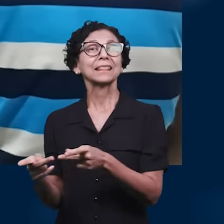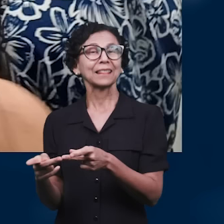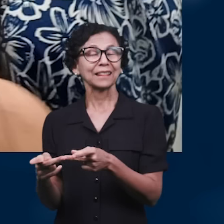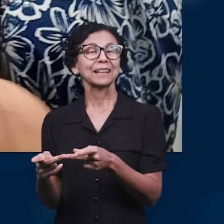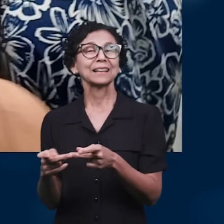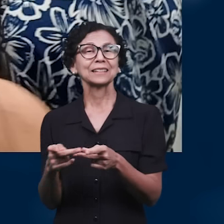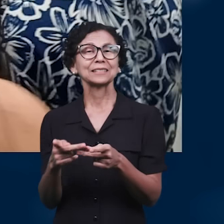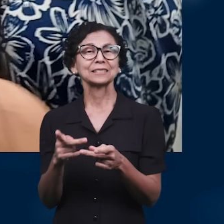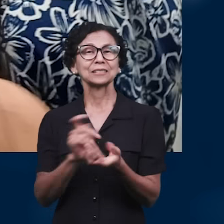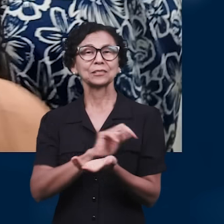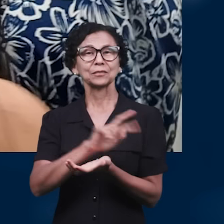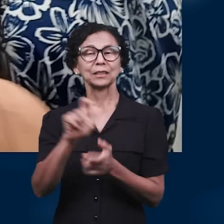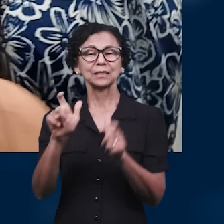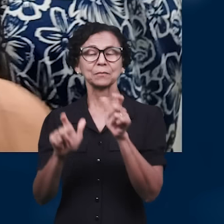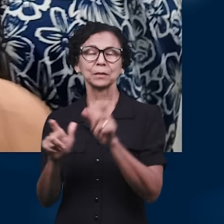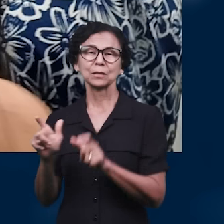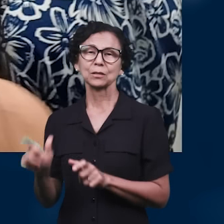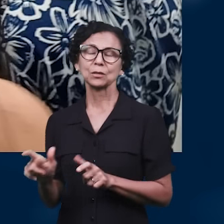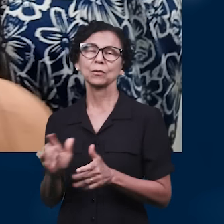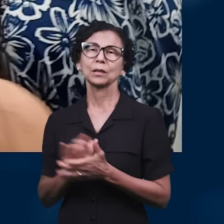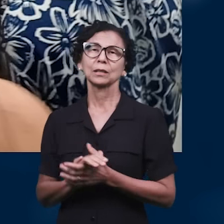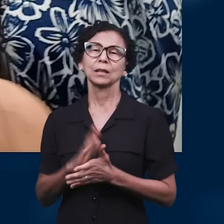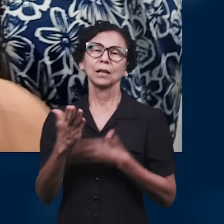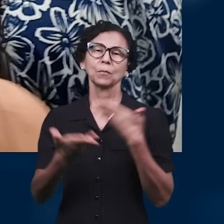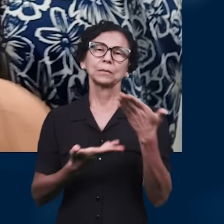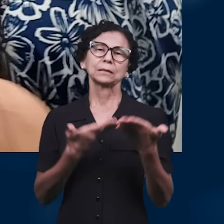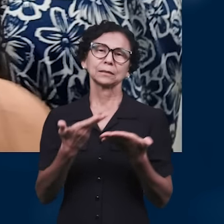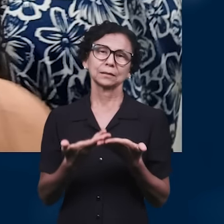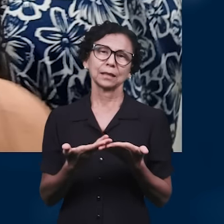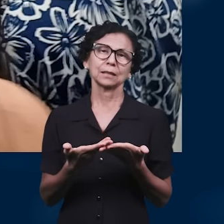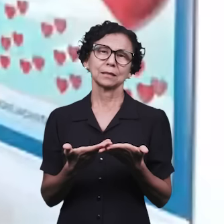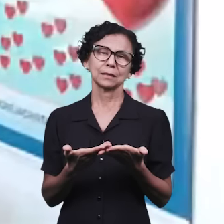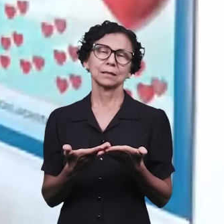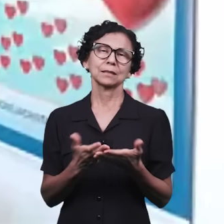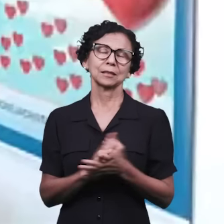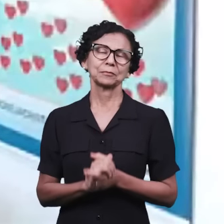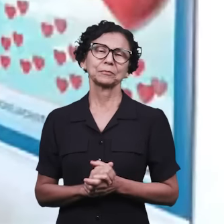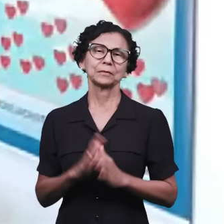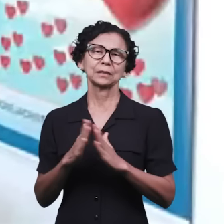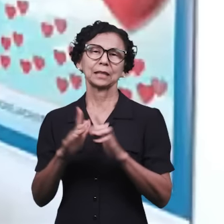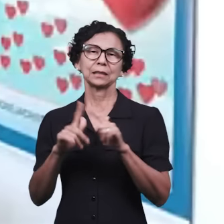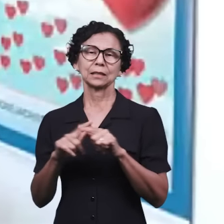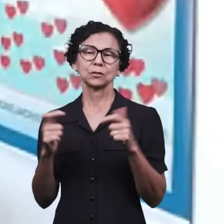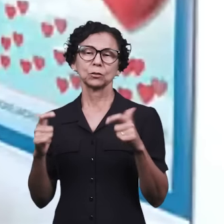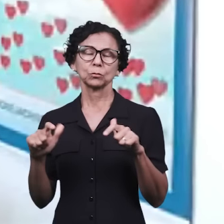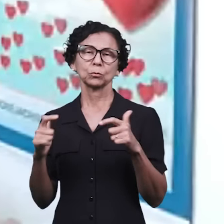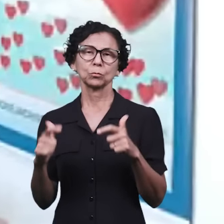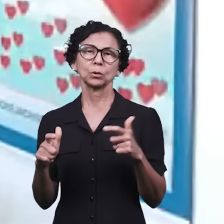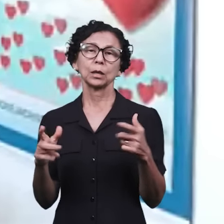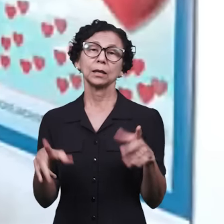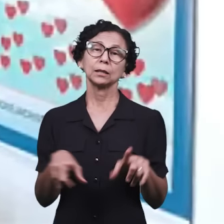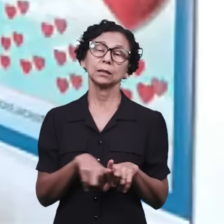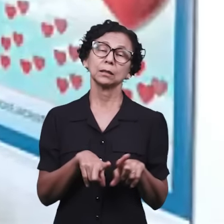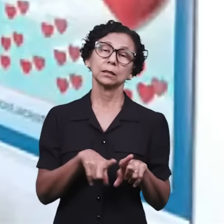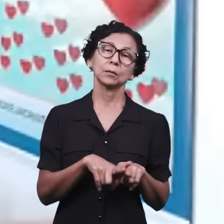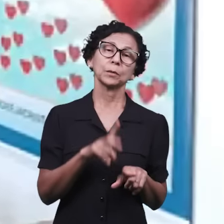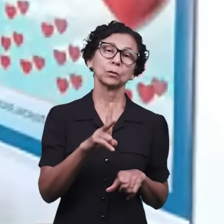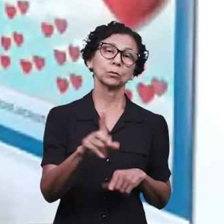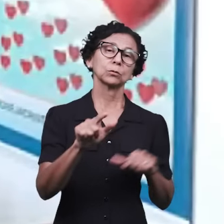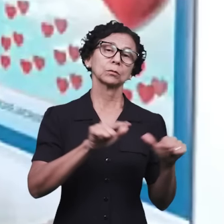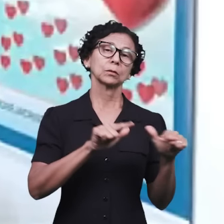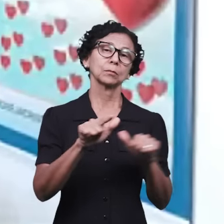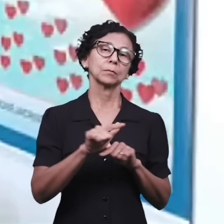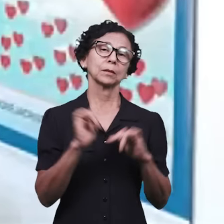quais recebem toda assistência dos irmãos das igrejas locais. A Igreja de Porto Real continua com um trabalho